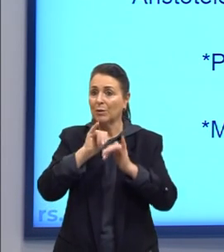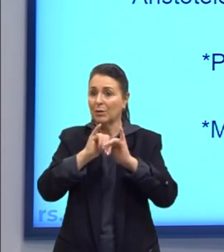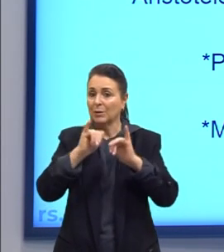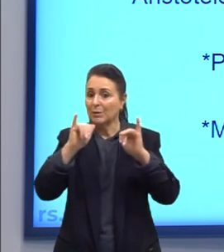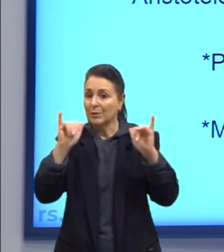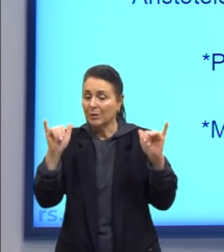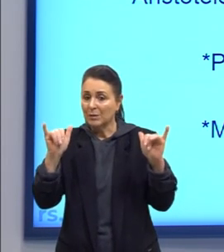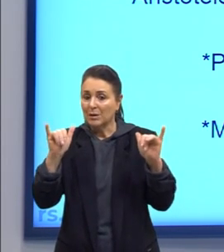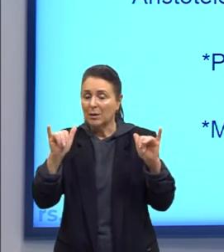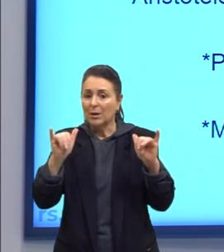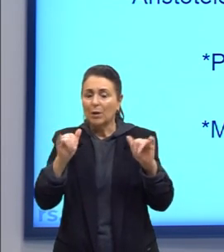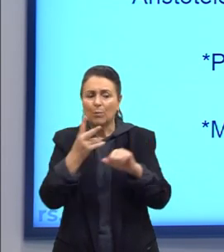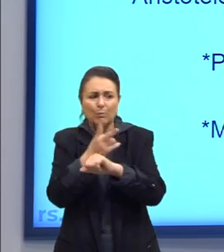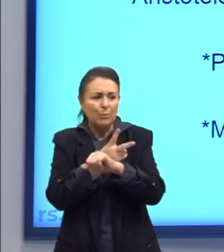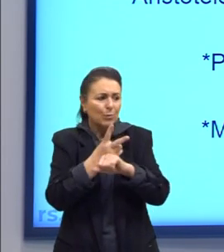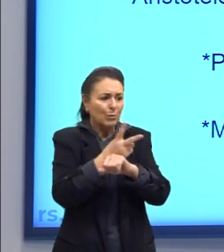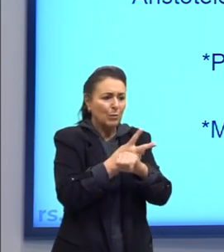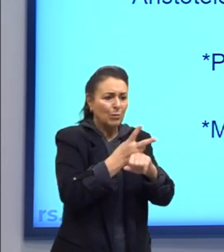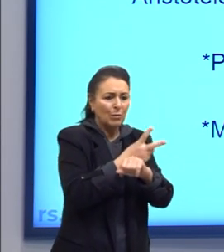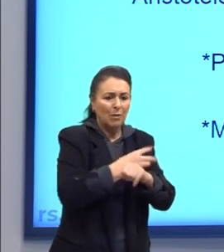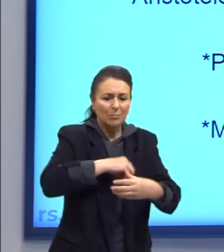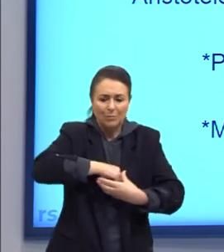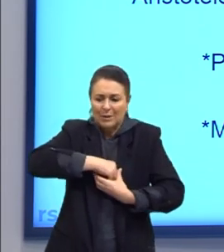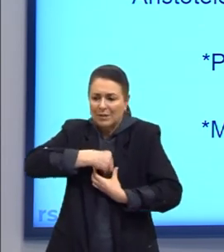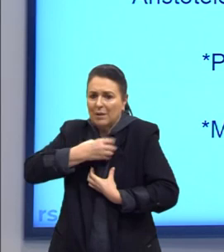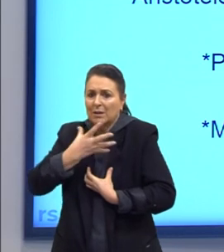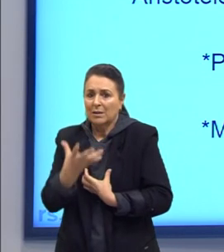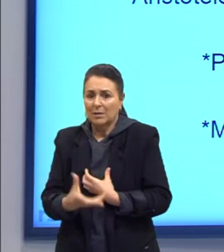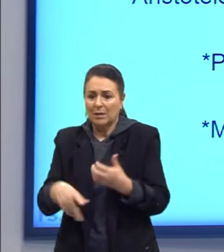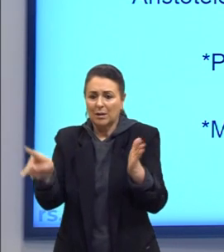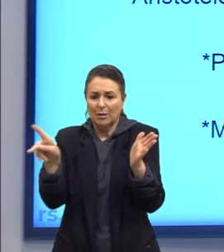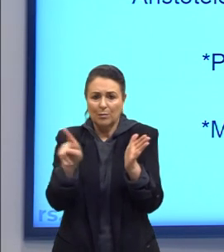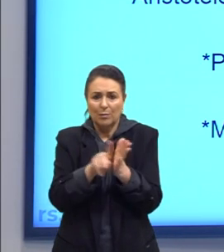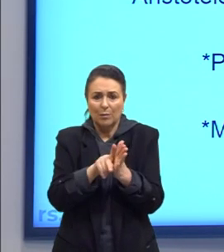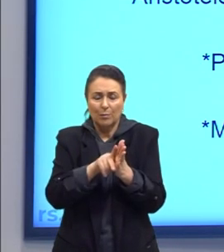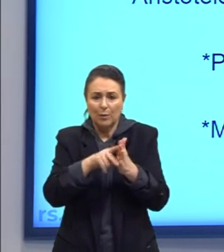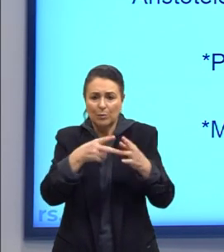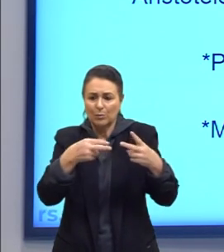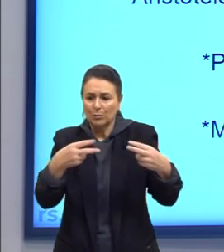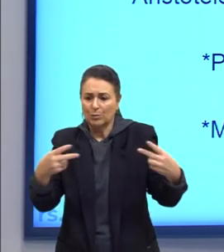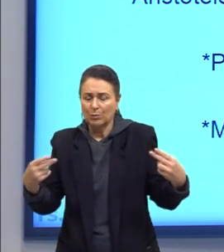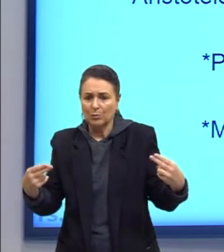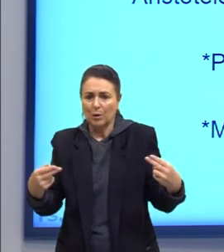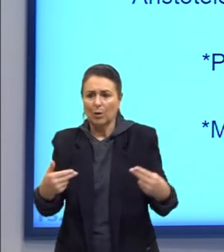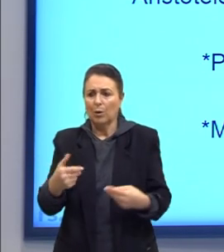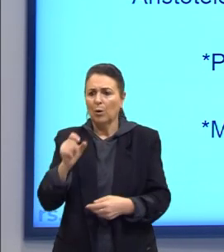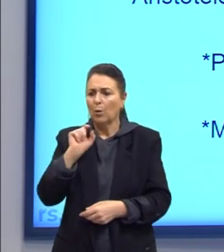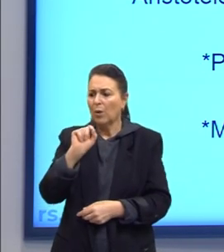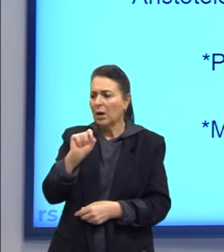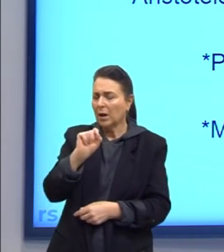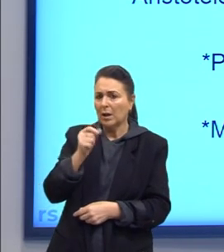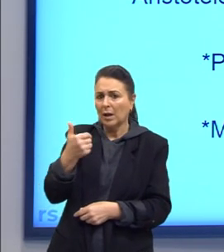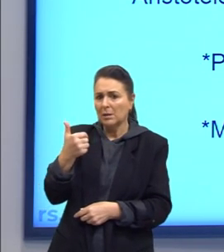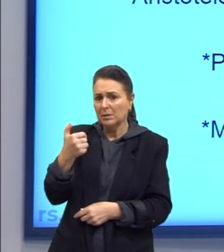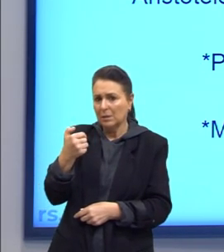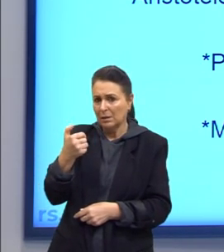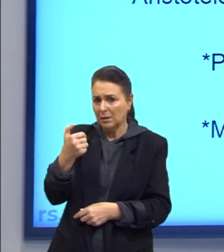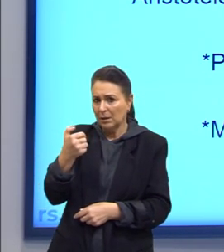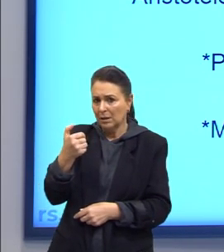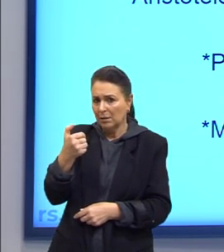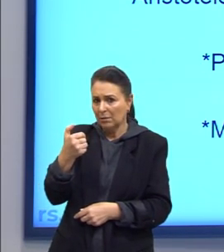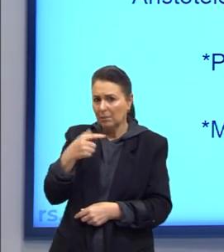Buscar a essência nas próprias coisas. O que as nossas canetas, que eu citei antes, têm de